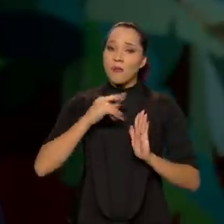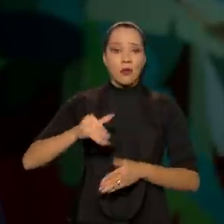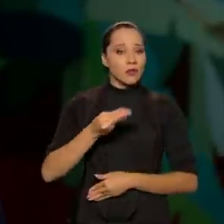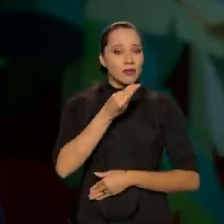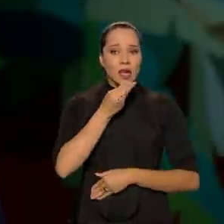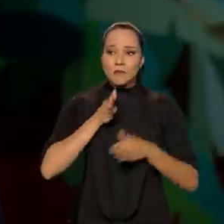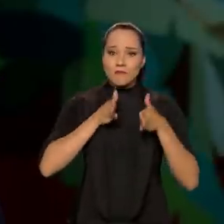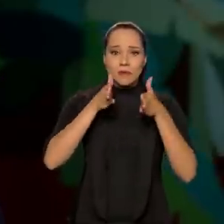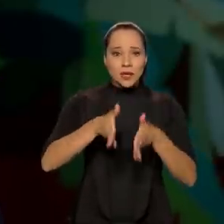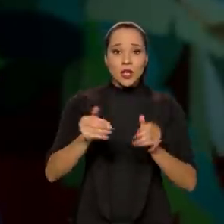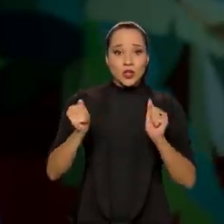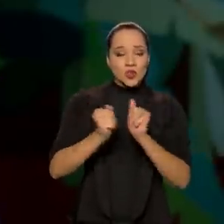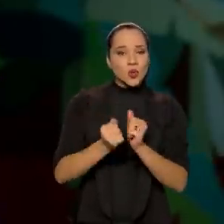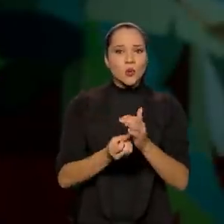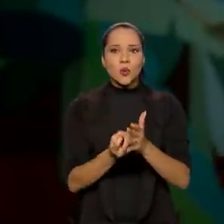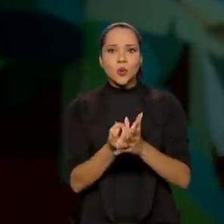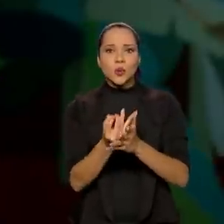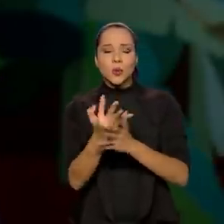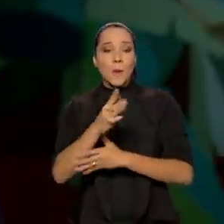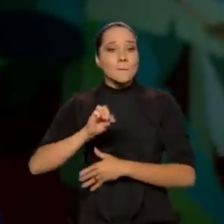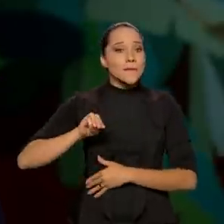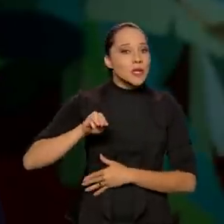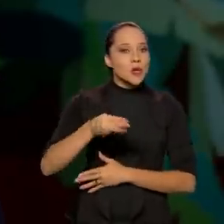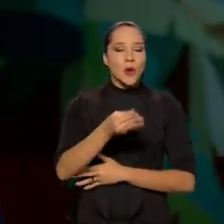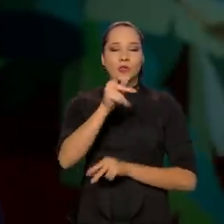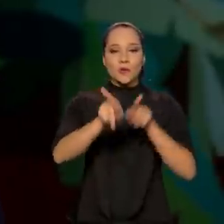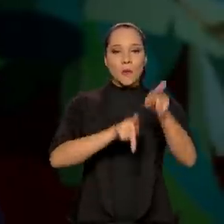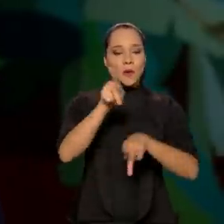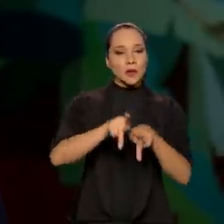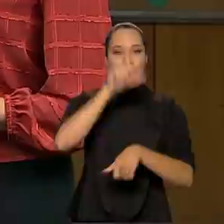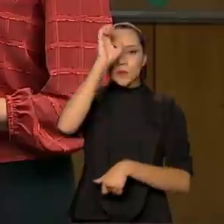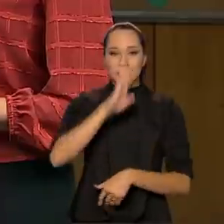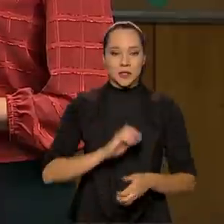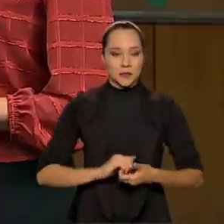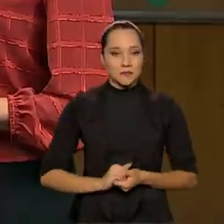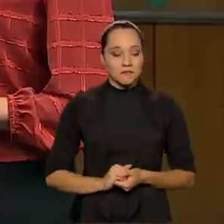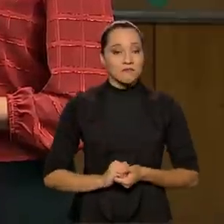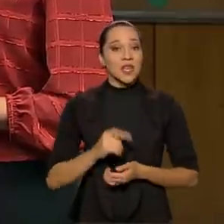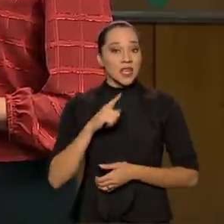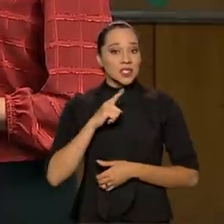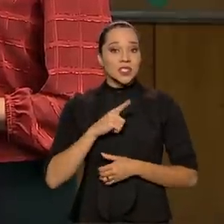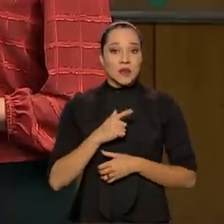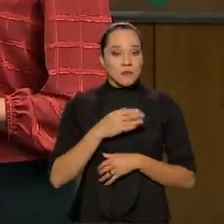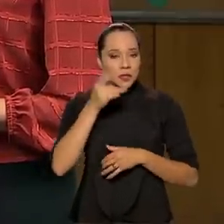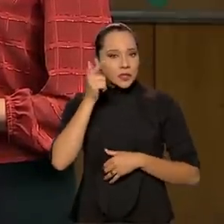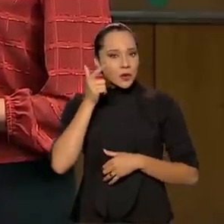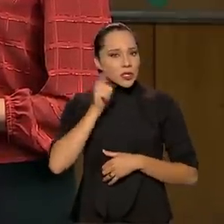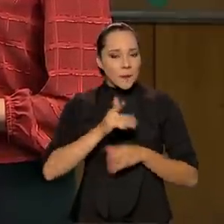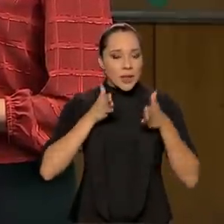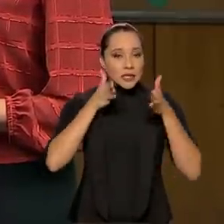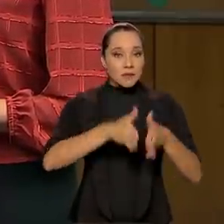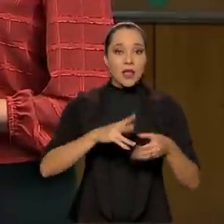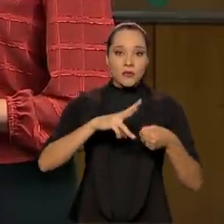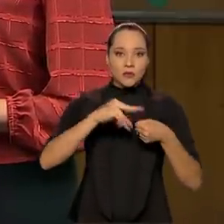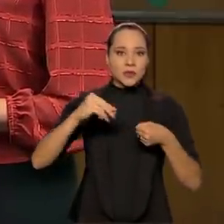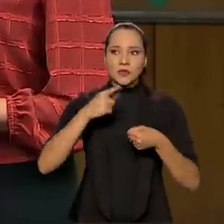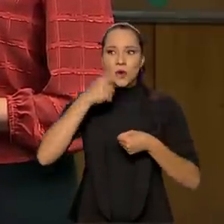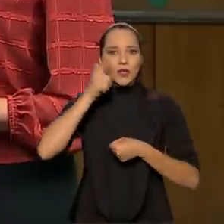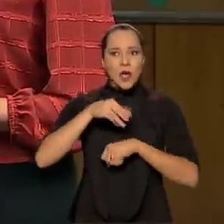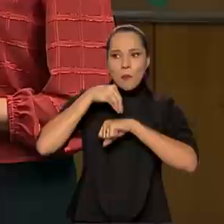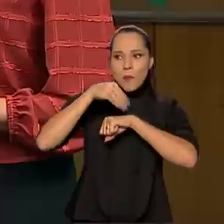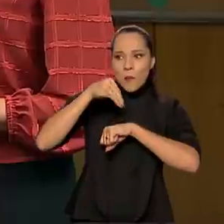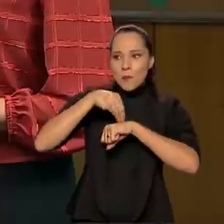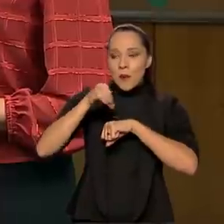se fazer presente junto a dezenas de milhões de habitantes do Brasil. E ocupar a Voz do Brasil, você dava o seu recado para